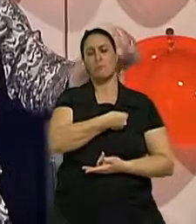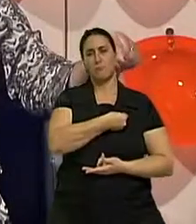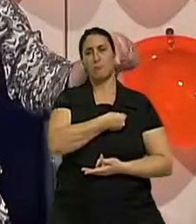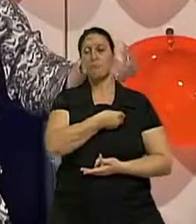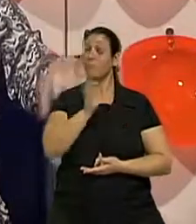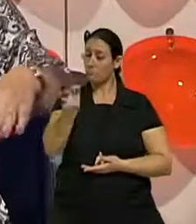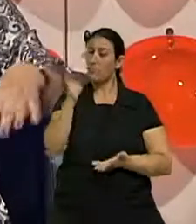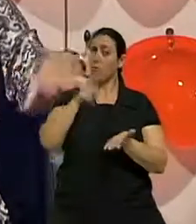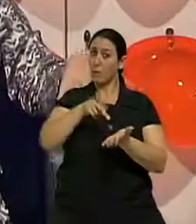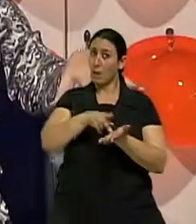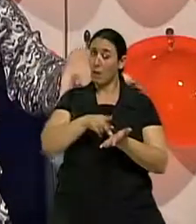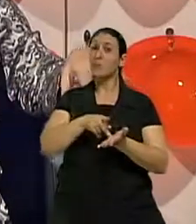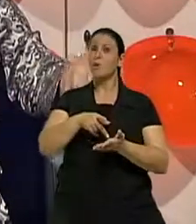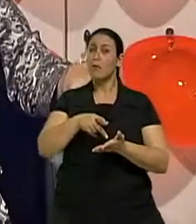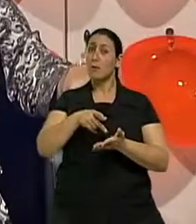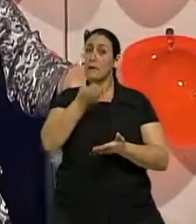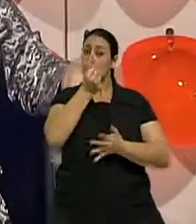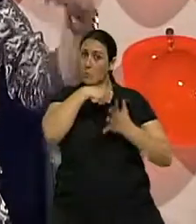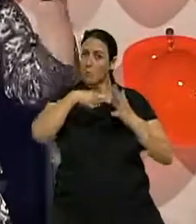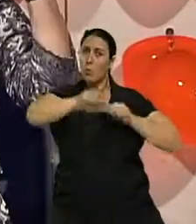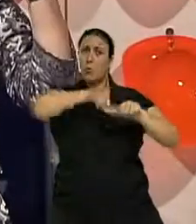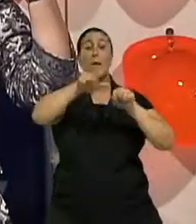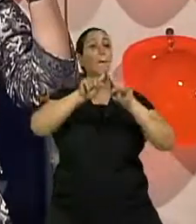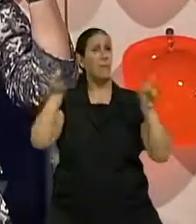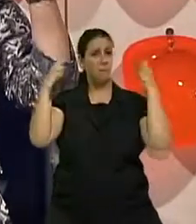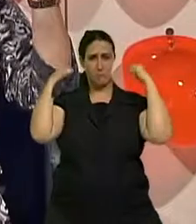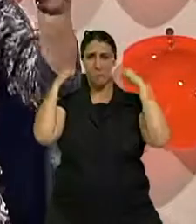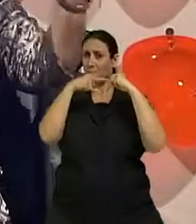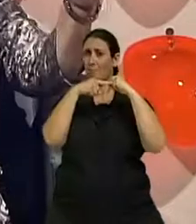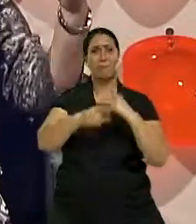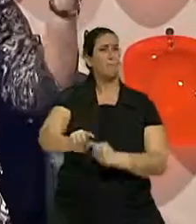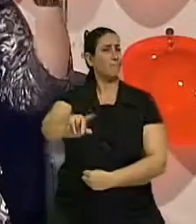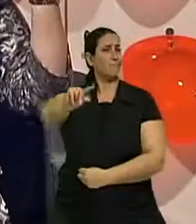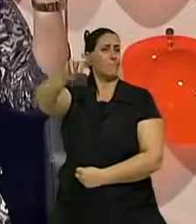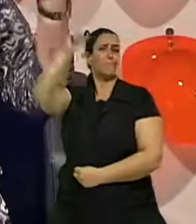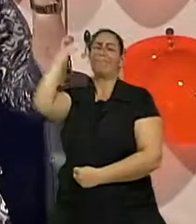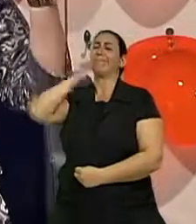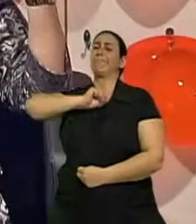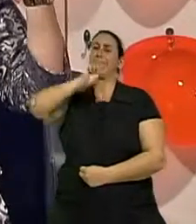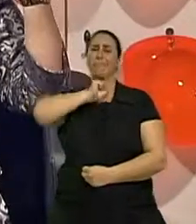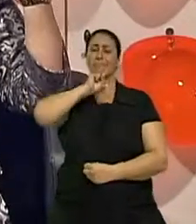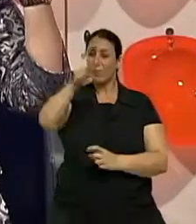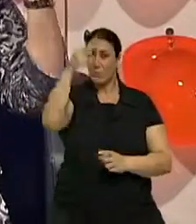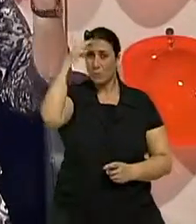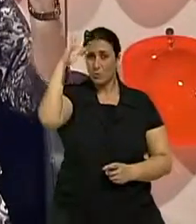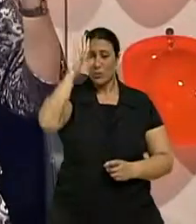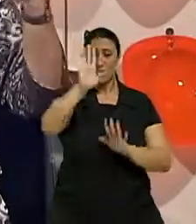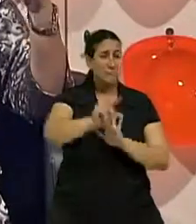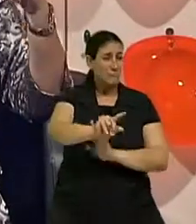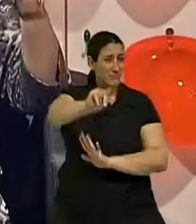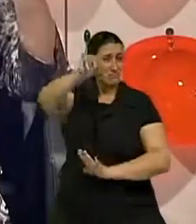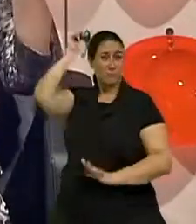isso é uma verdade. Mas o exercício, ele vem da época das cavernas. Se a gente pensa assim na época das cavernas,